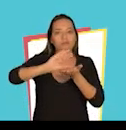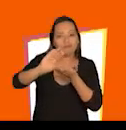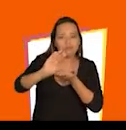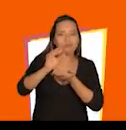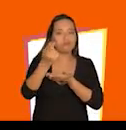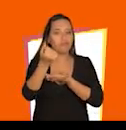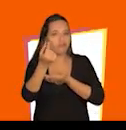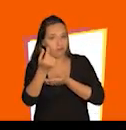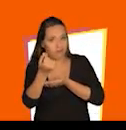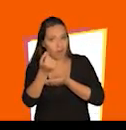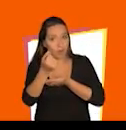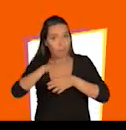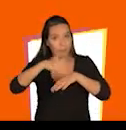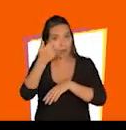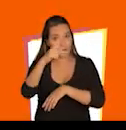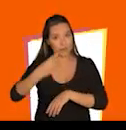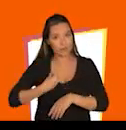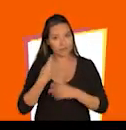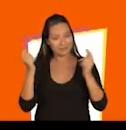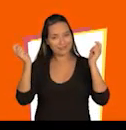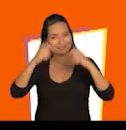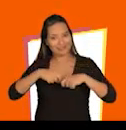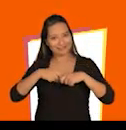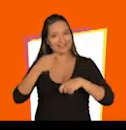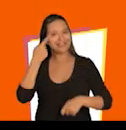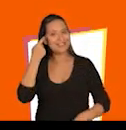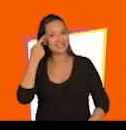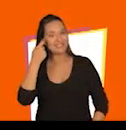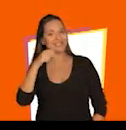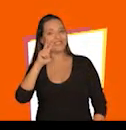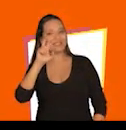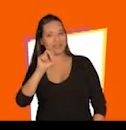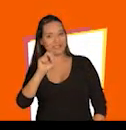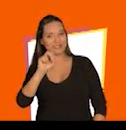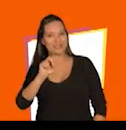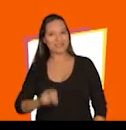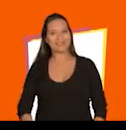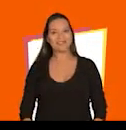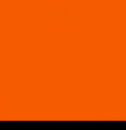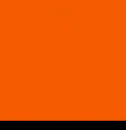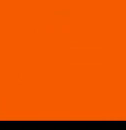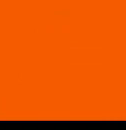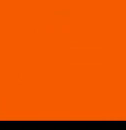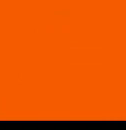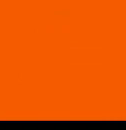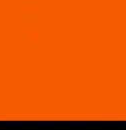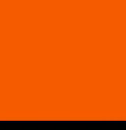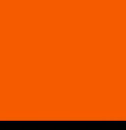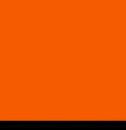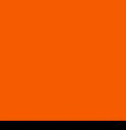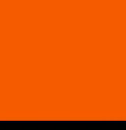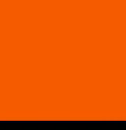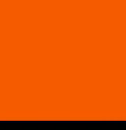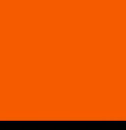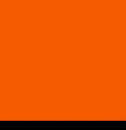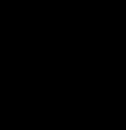Melhorar a sua vida É possível Freixo 50 50